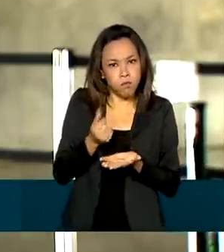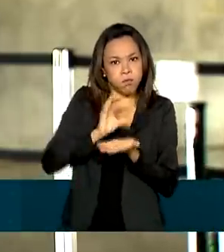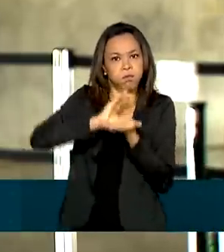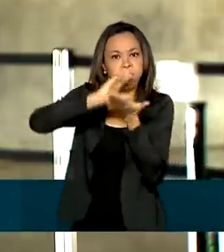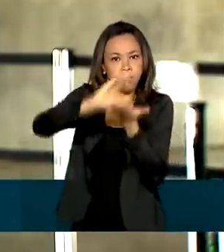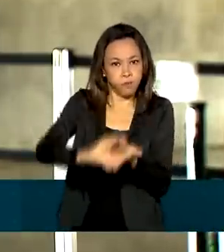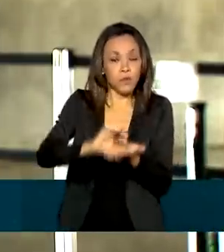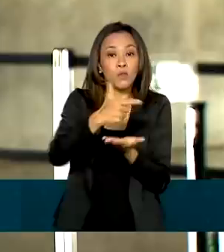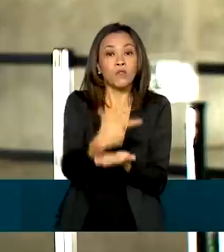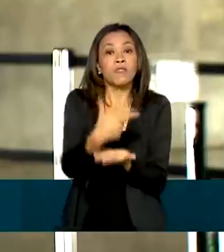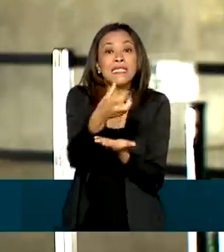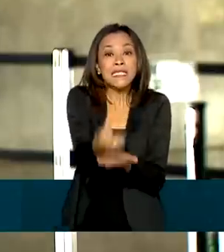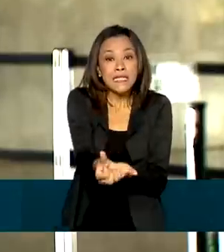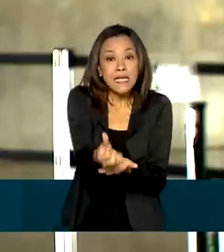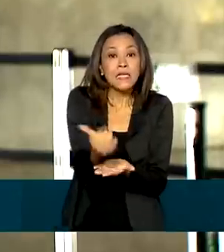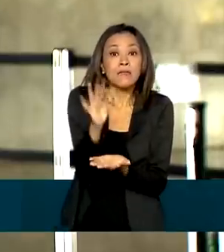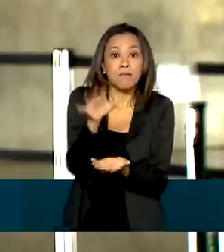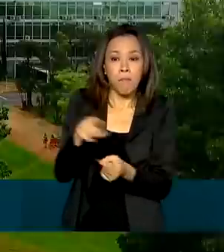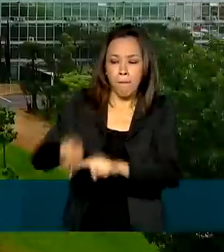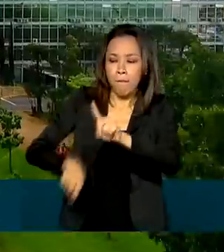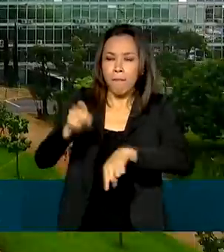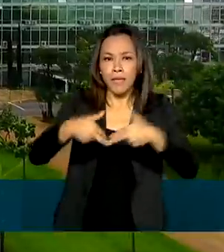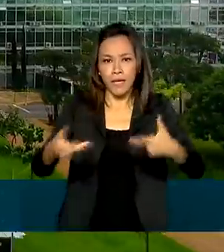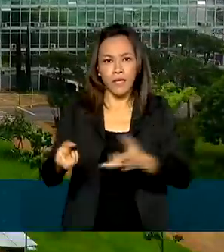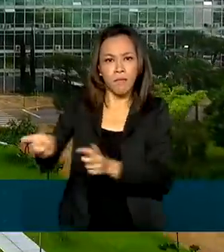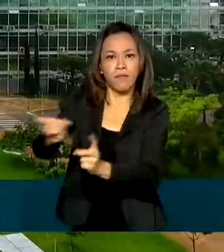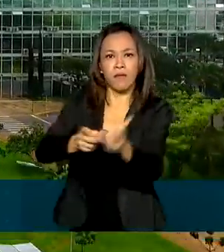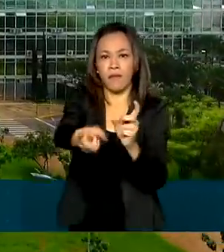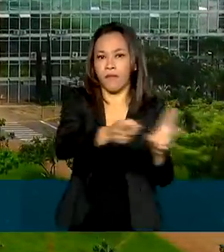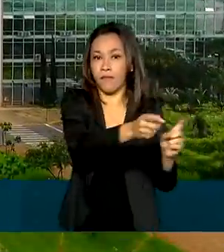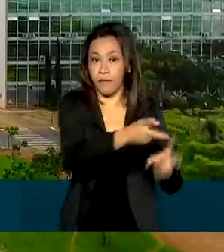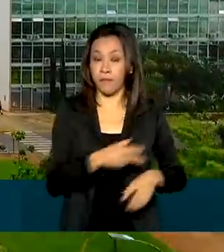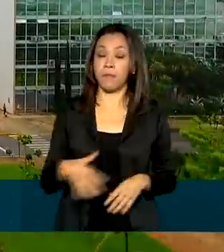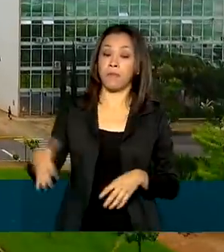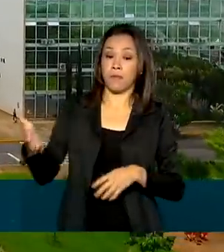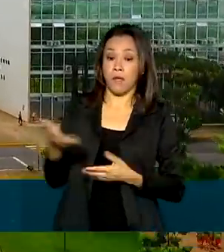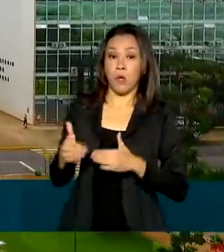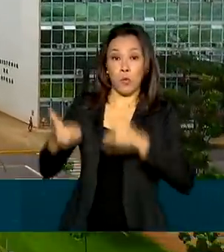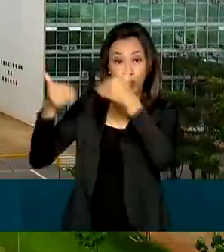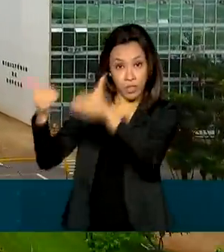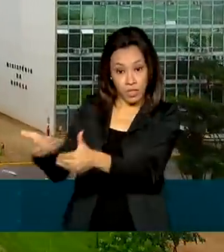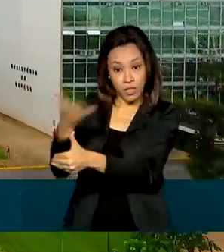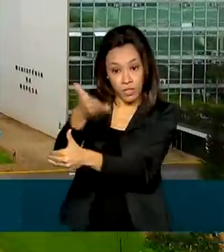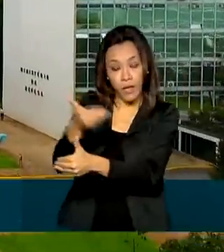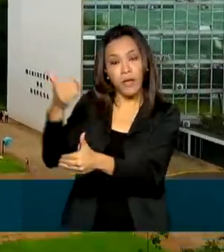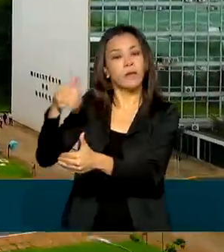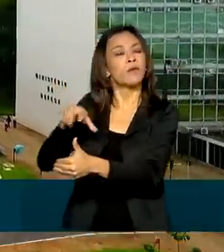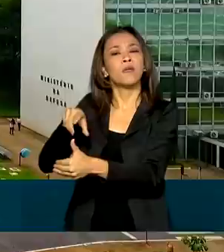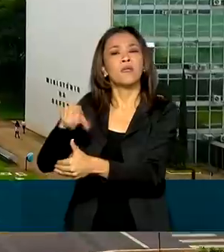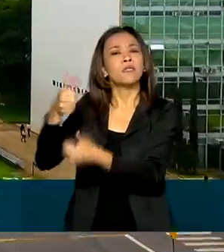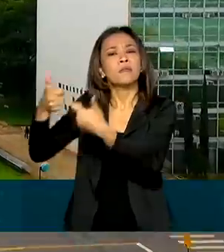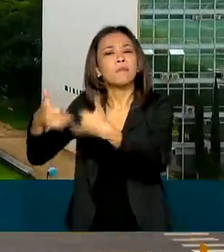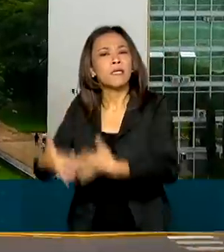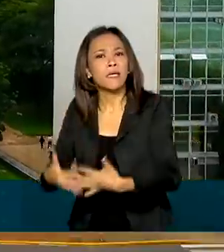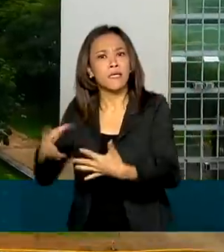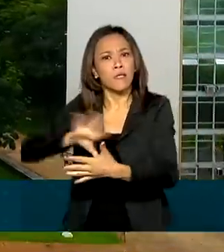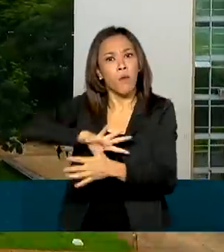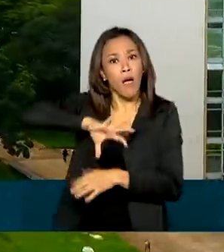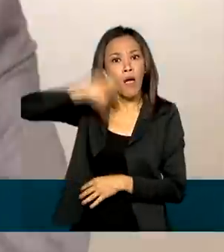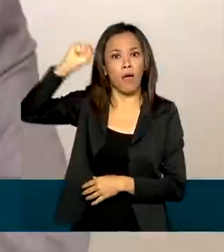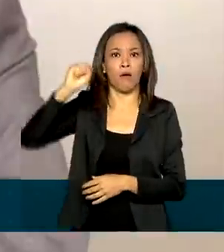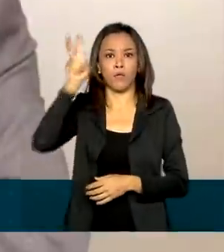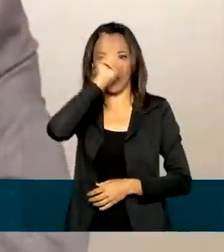26 produtos mais comercializados. Para o Ministério da Agricultura, a projeção de faturamento representa um recorde